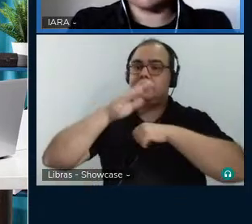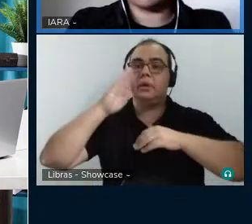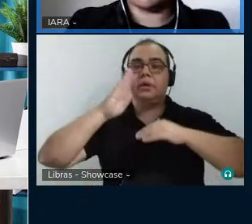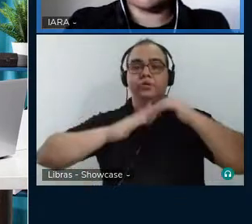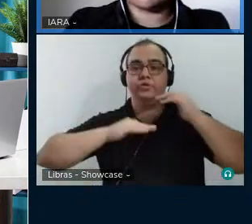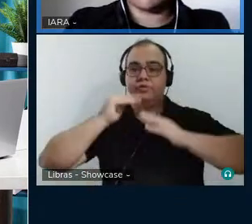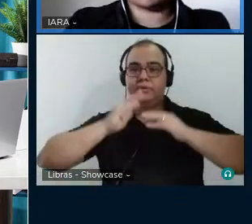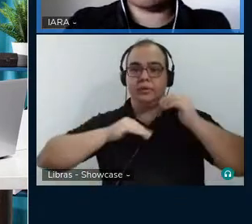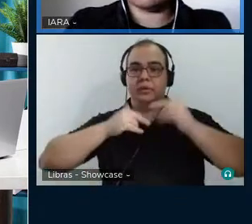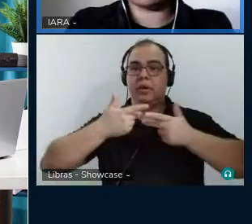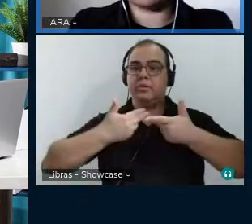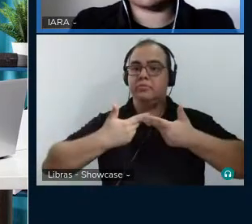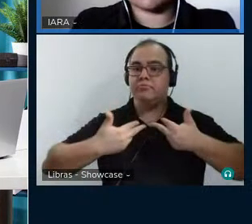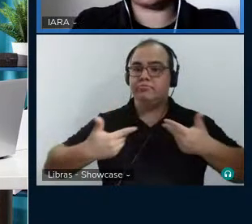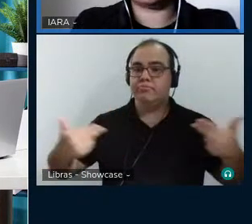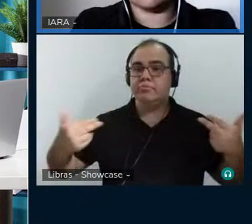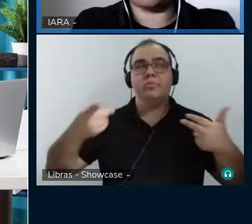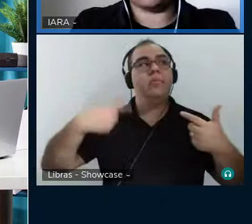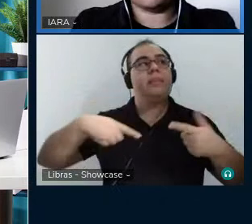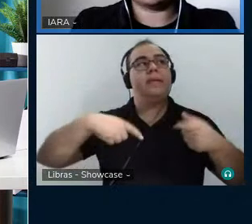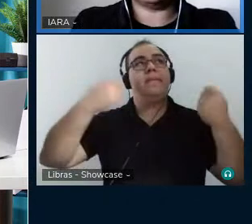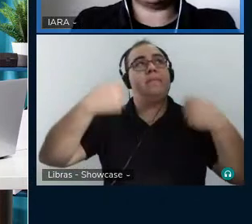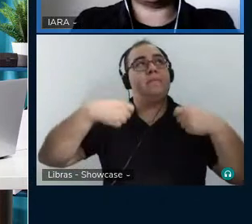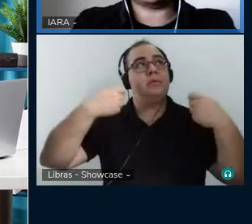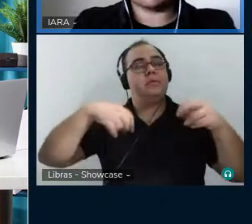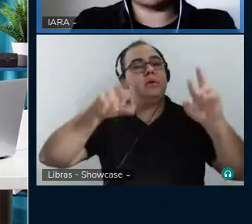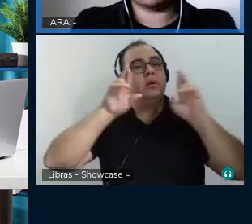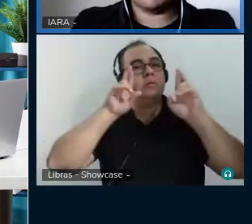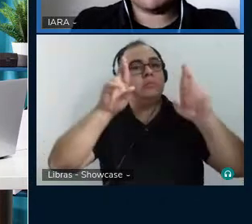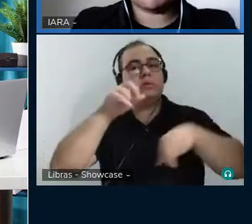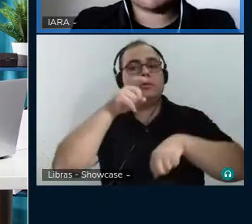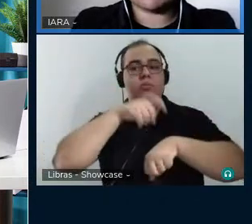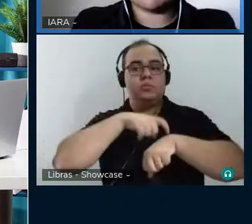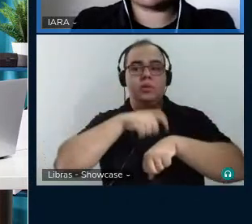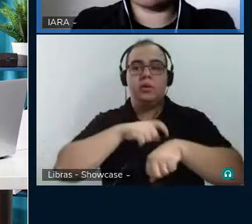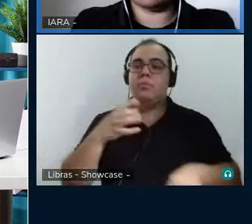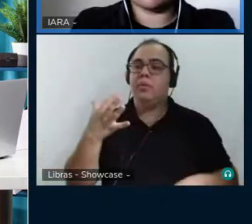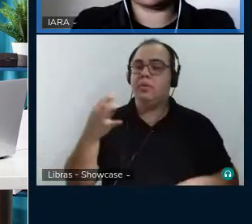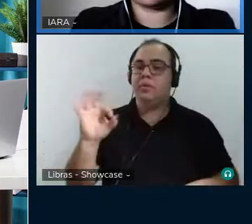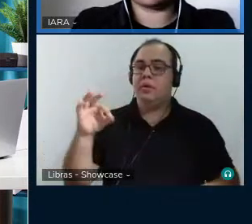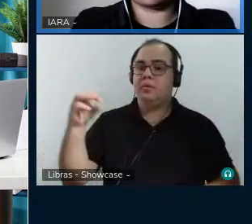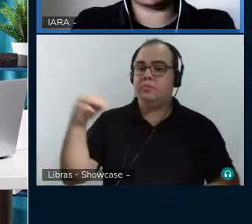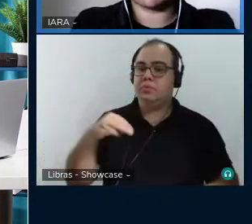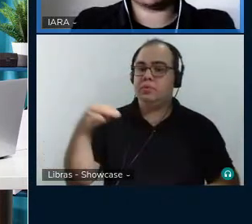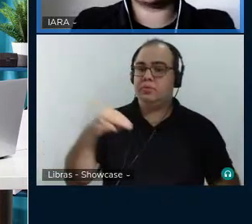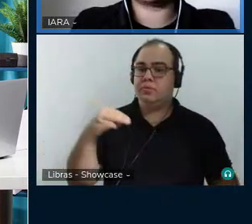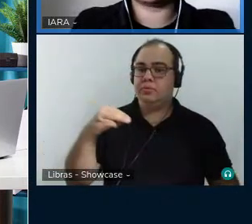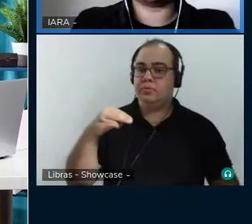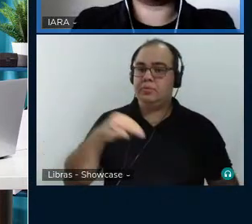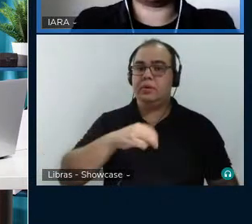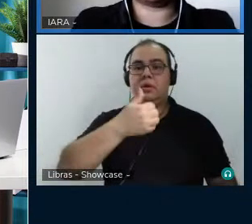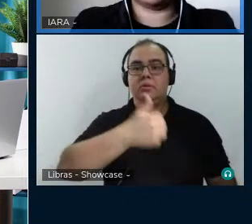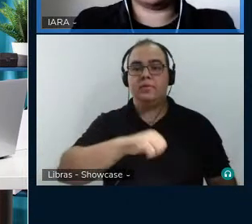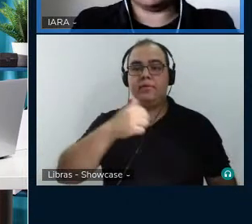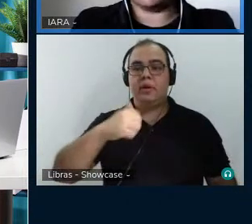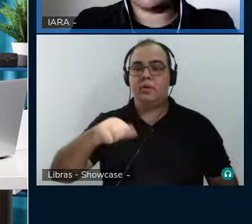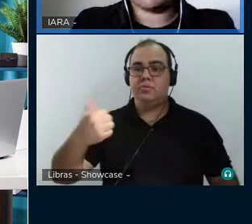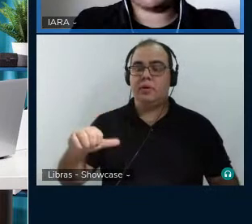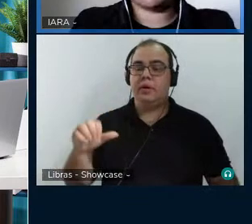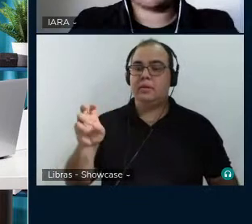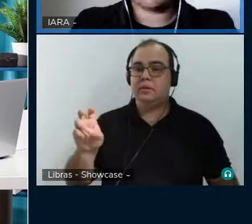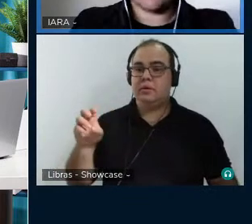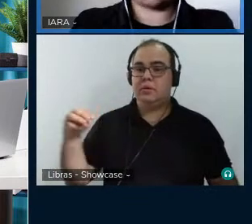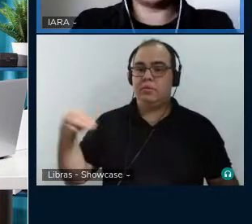que as apresentações devem respeitar o tempo de no máximo 10 minutos e as avaliações têm 5 minutos.